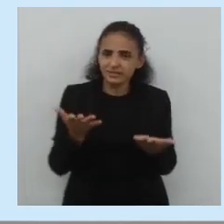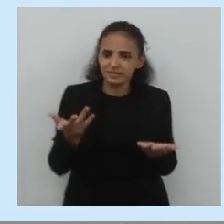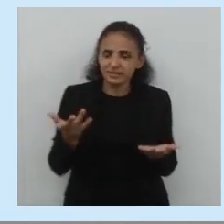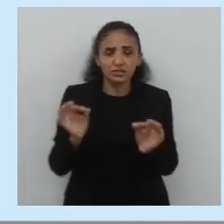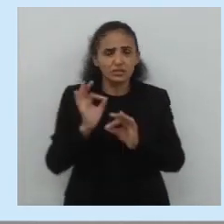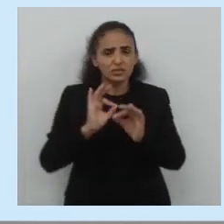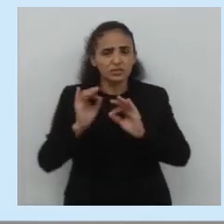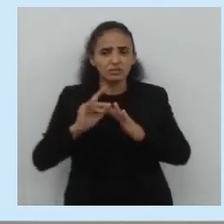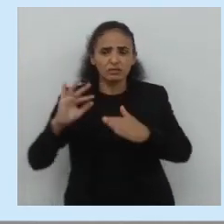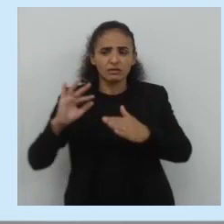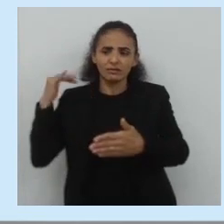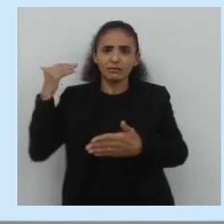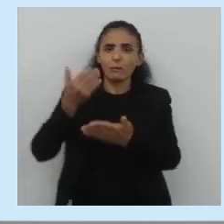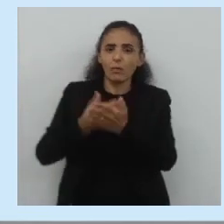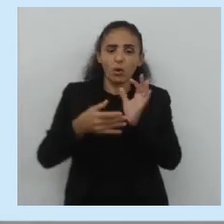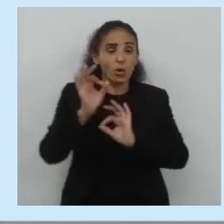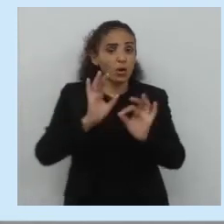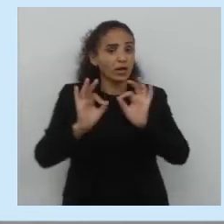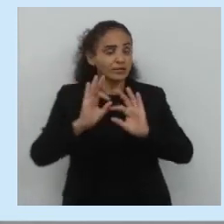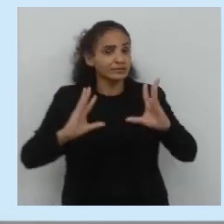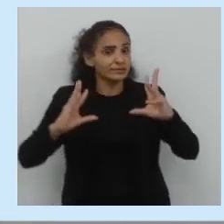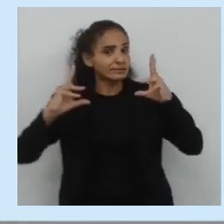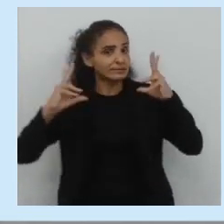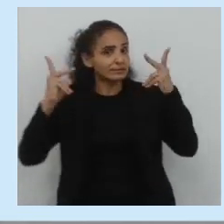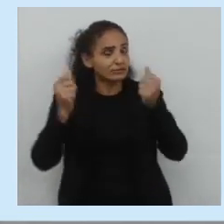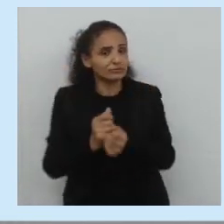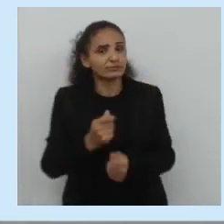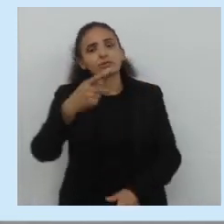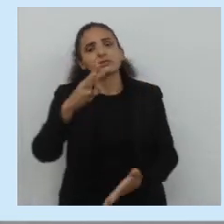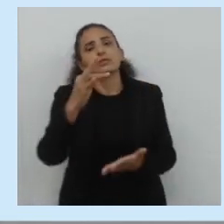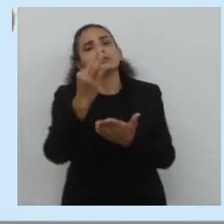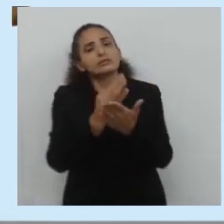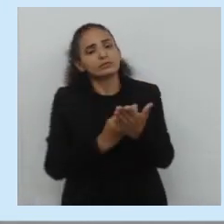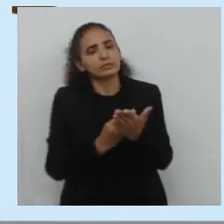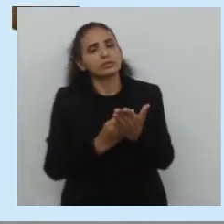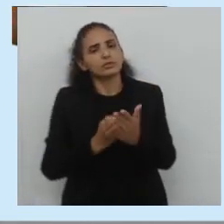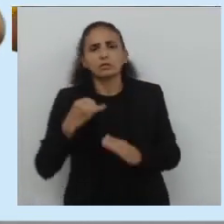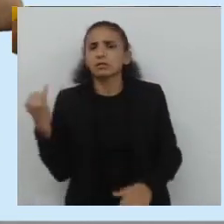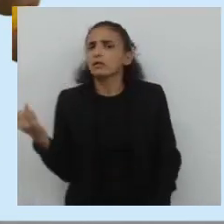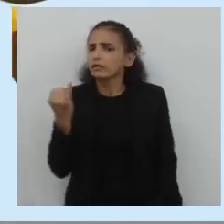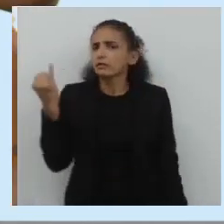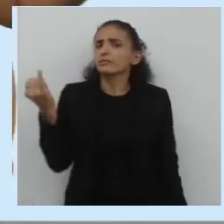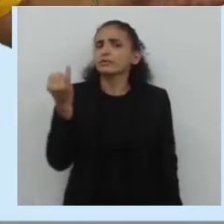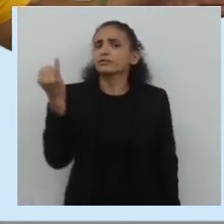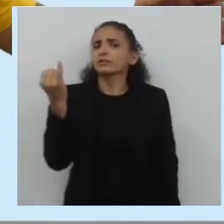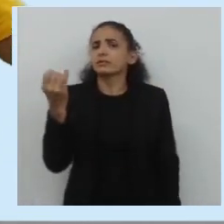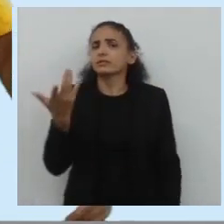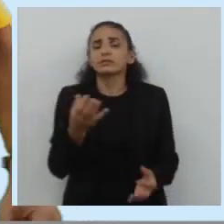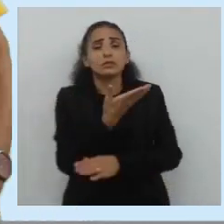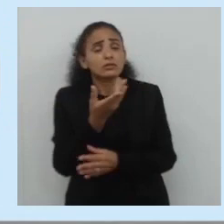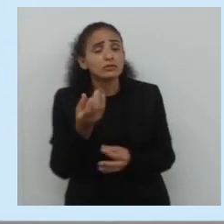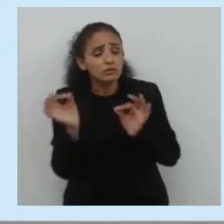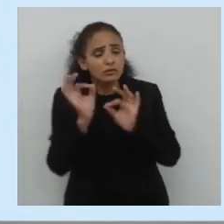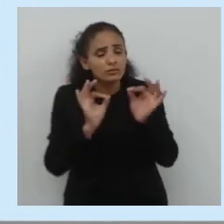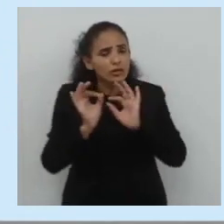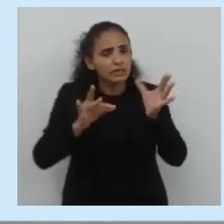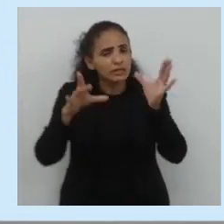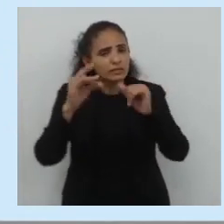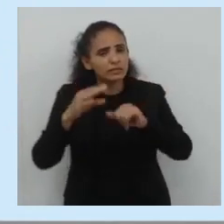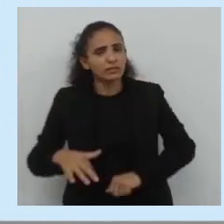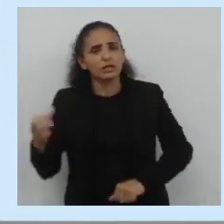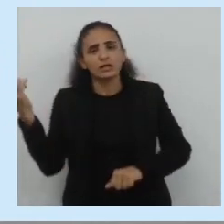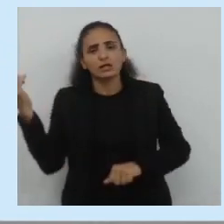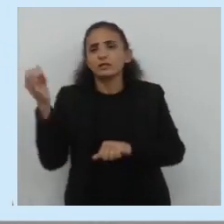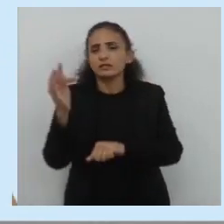Então, há uma revisão e há uma edição. Então, organizar o seu texto e o gênero, a questão da linguagem e o gênero